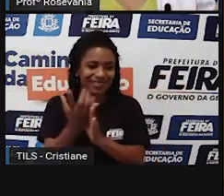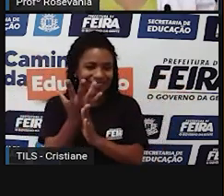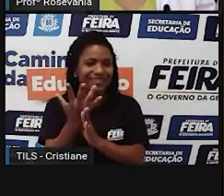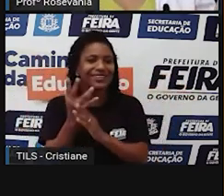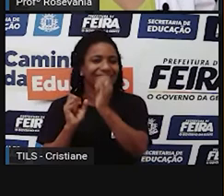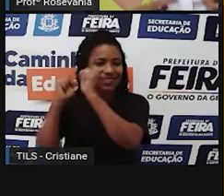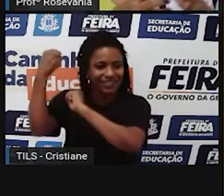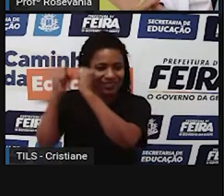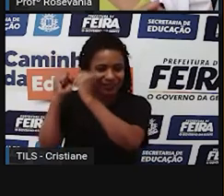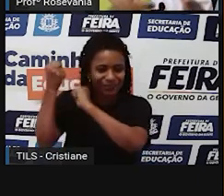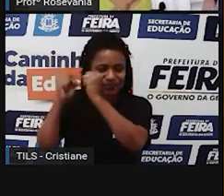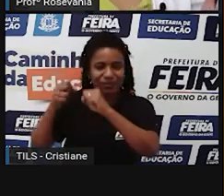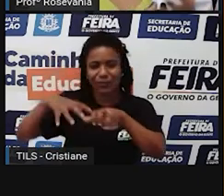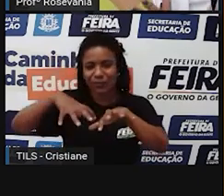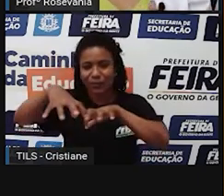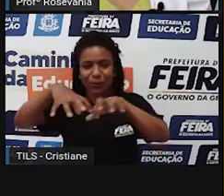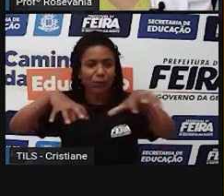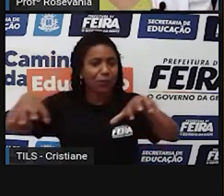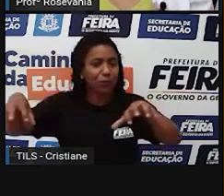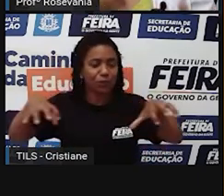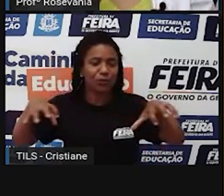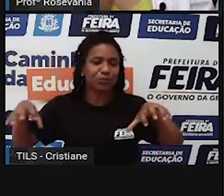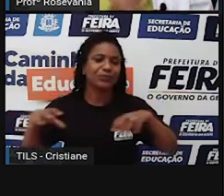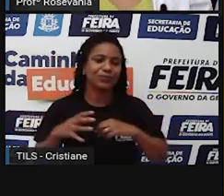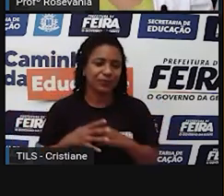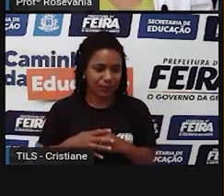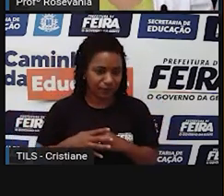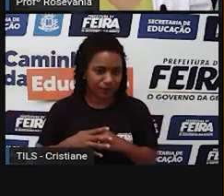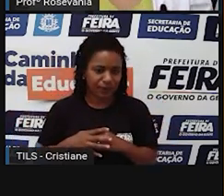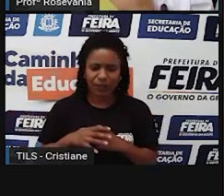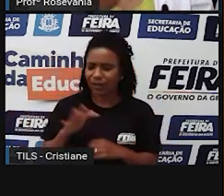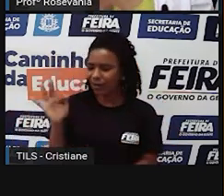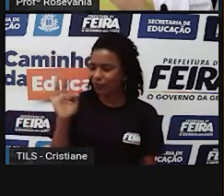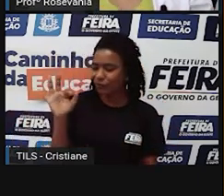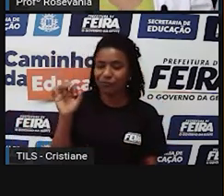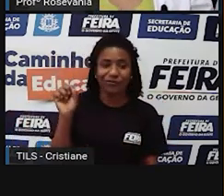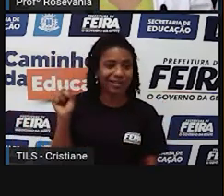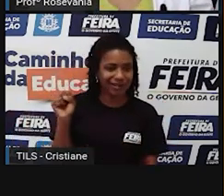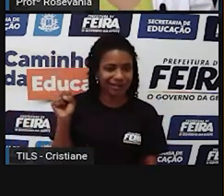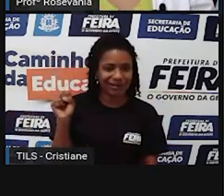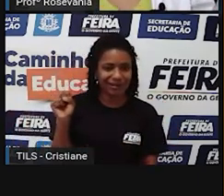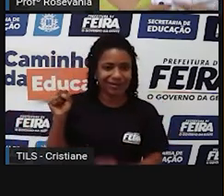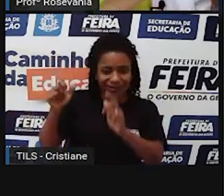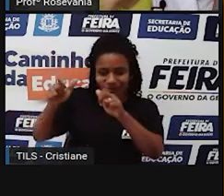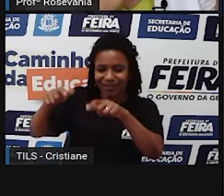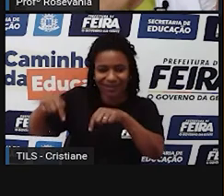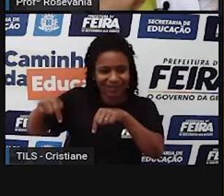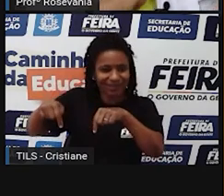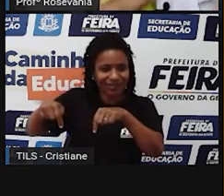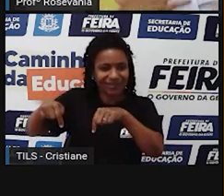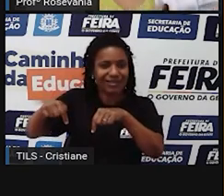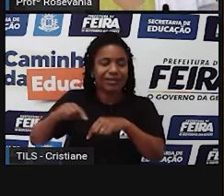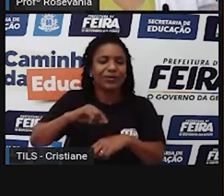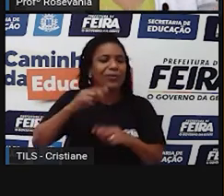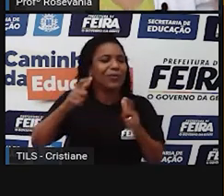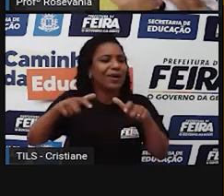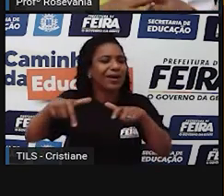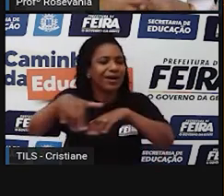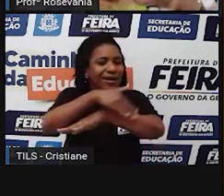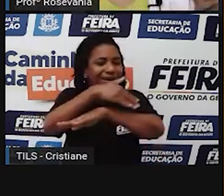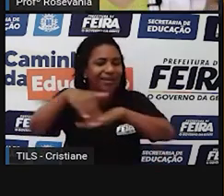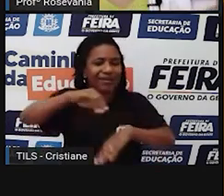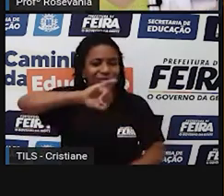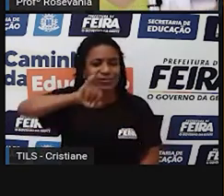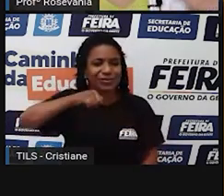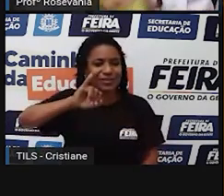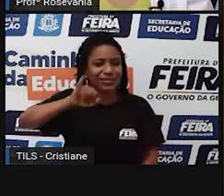território. O é que você vai fazer? A própria cidade de Feira de Santana é interessante a gente observar. Ali na JJC Abra, a gente tem